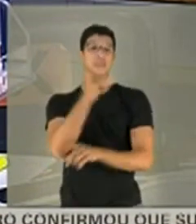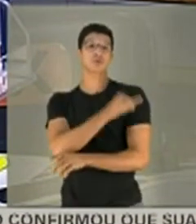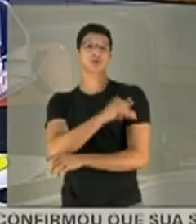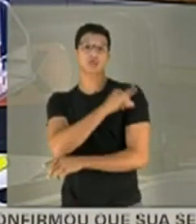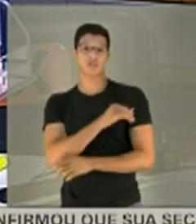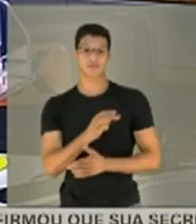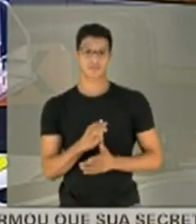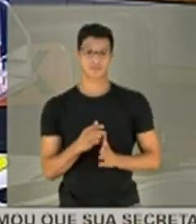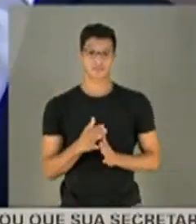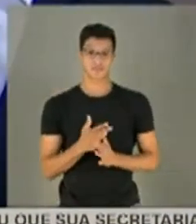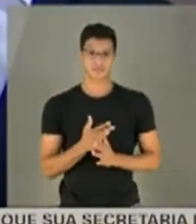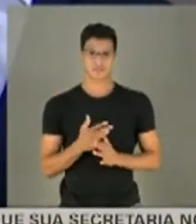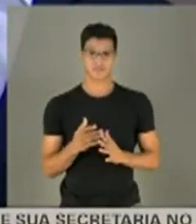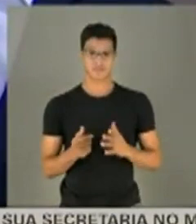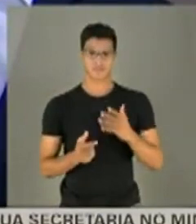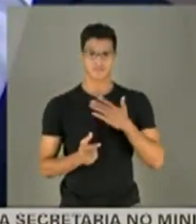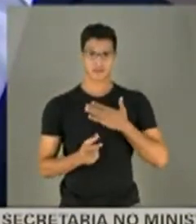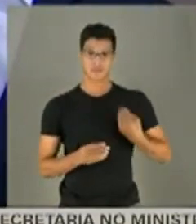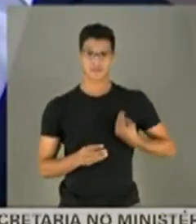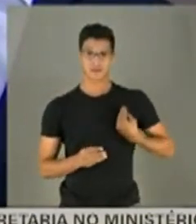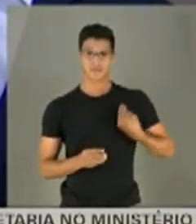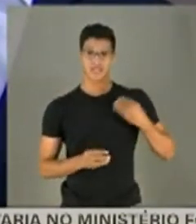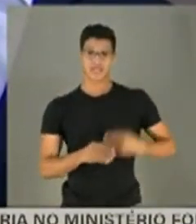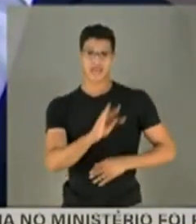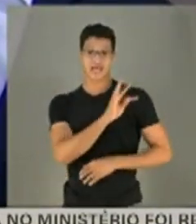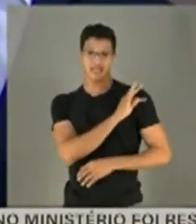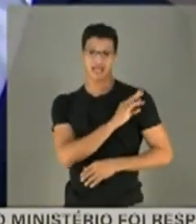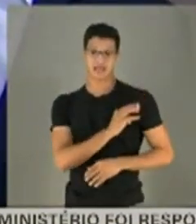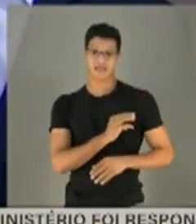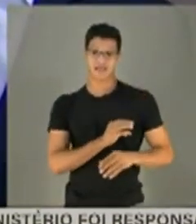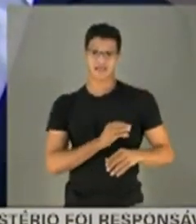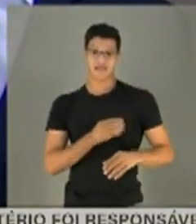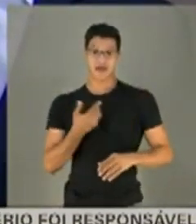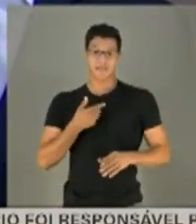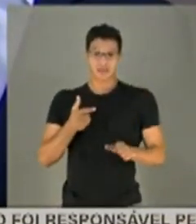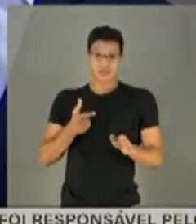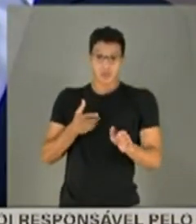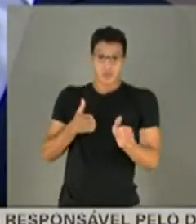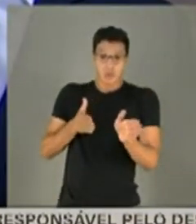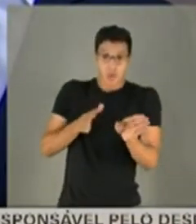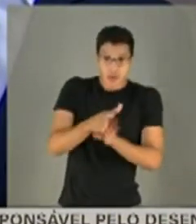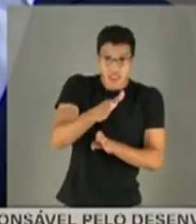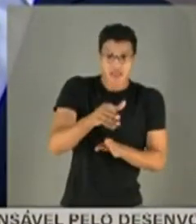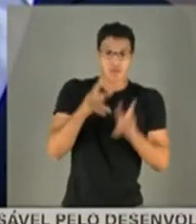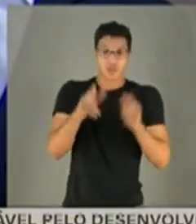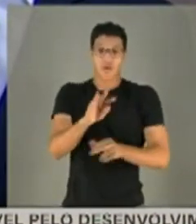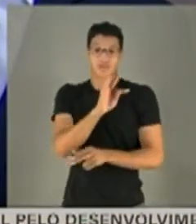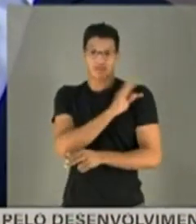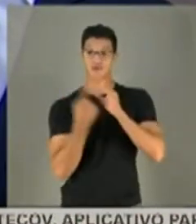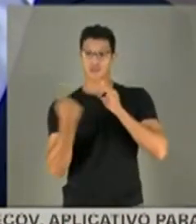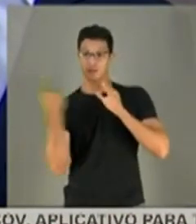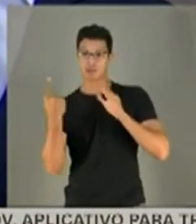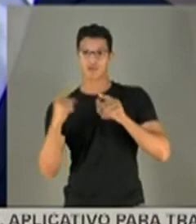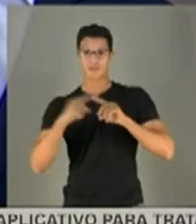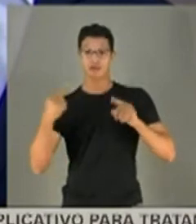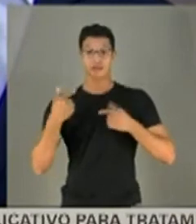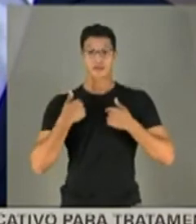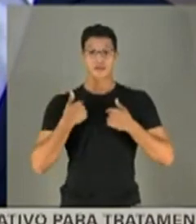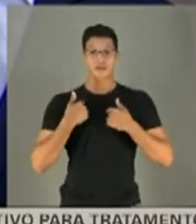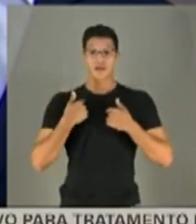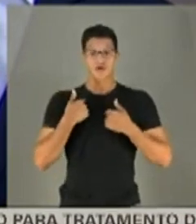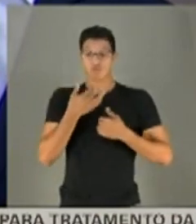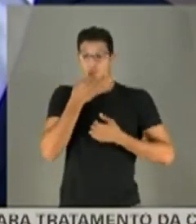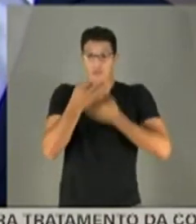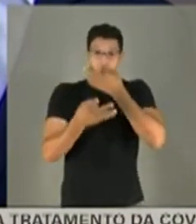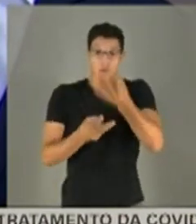Janeiro? Senador, a minha presença aqui é técnica. Então, as minhas orientações enquanto técnica e médica, mas eu não vou